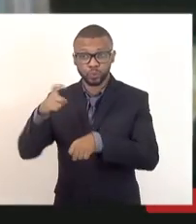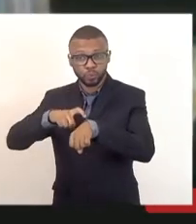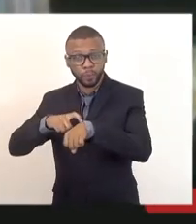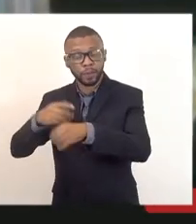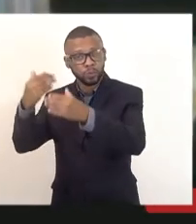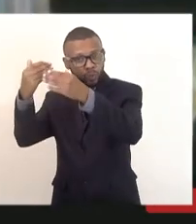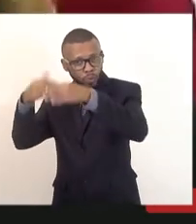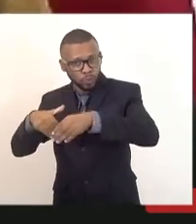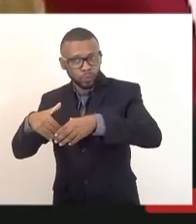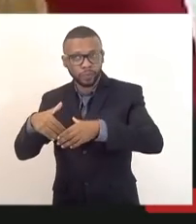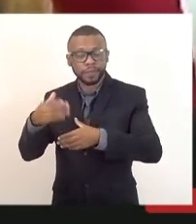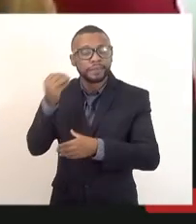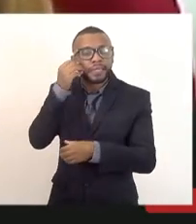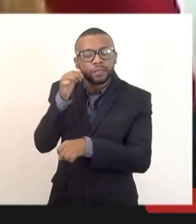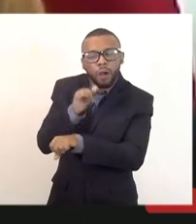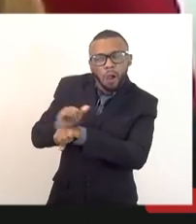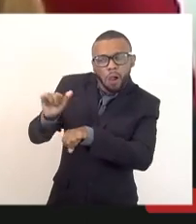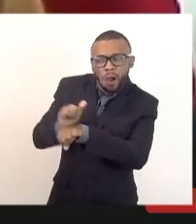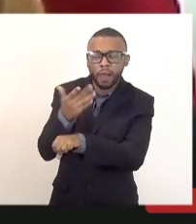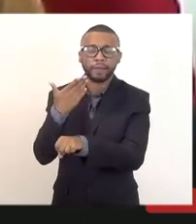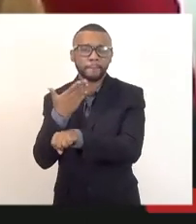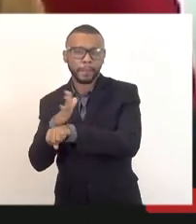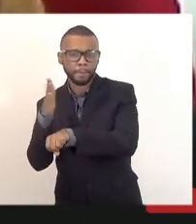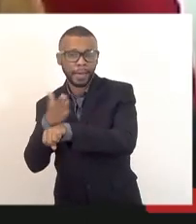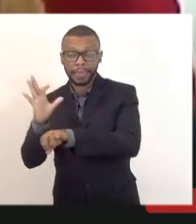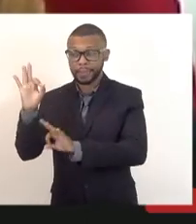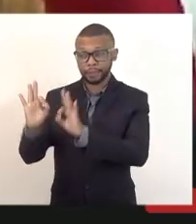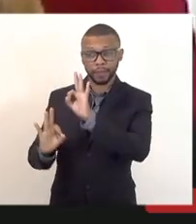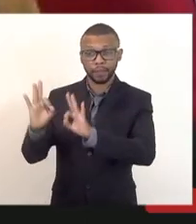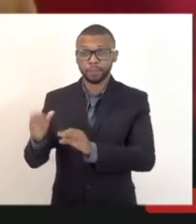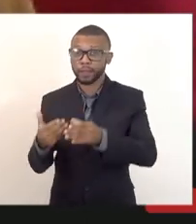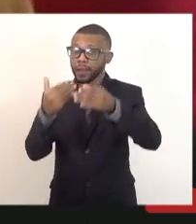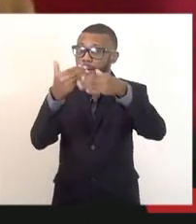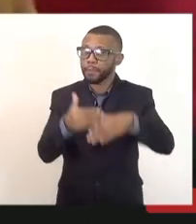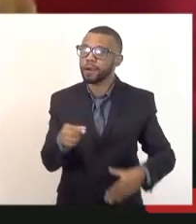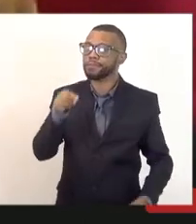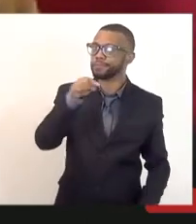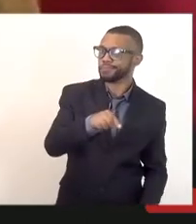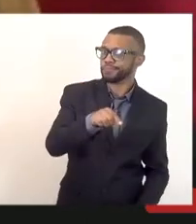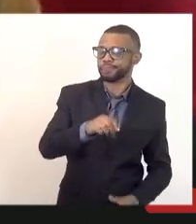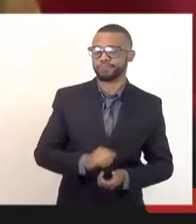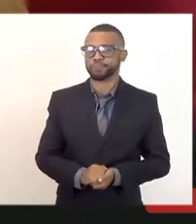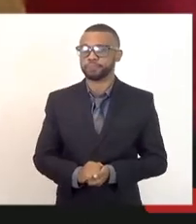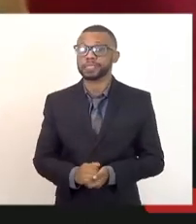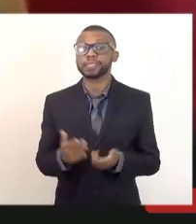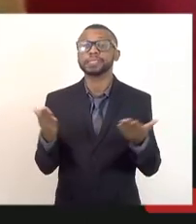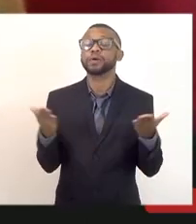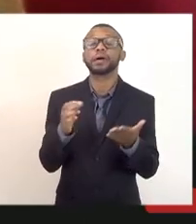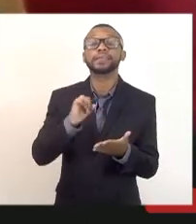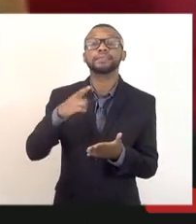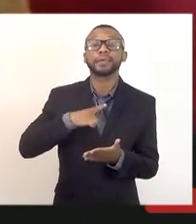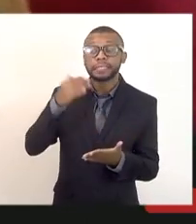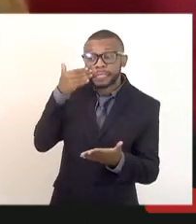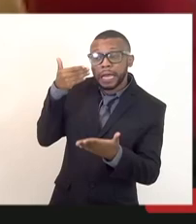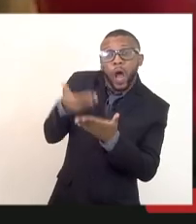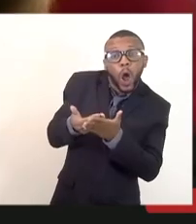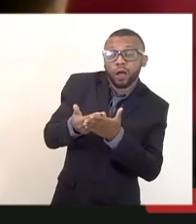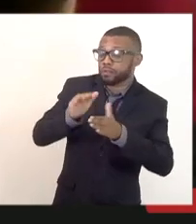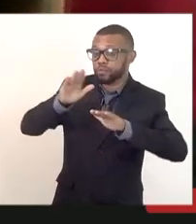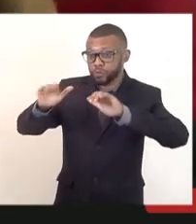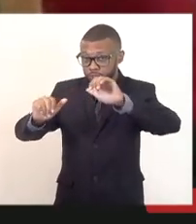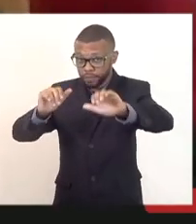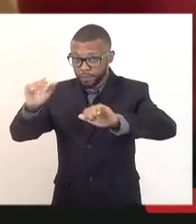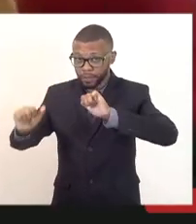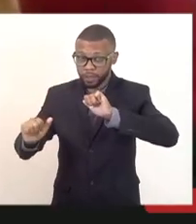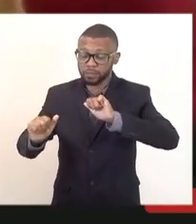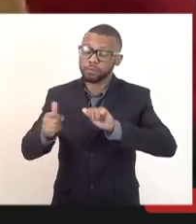habilitando para aquela prova física e agora, se houvesse chamamento imediato, talvez